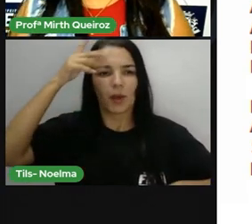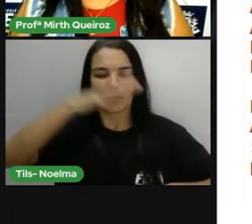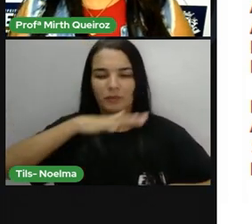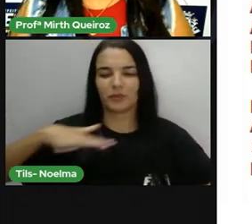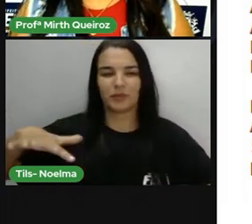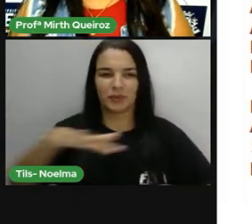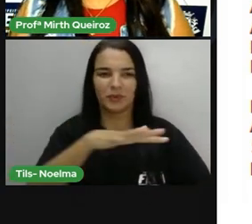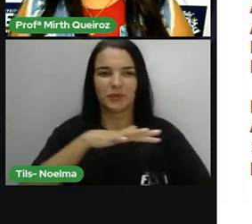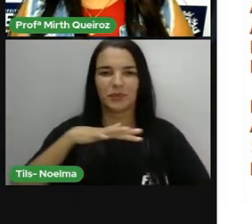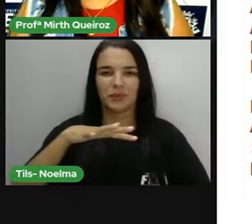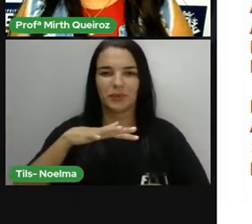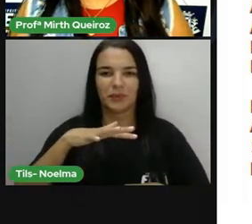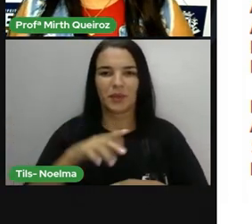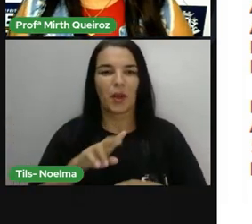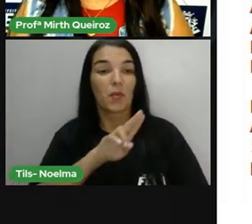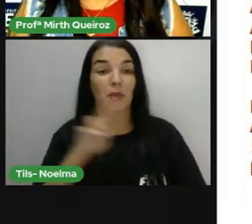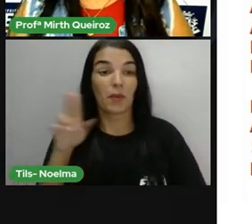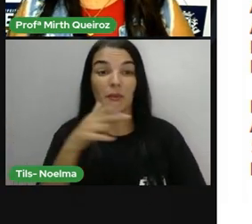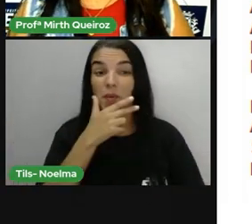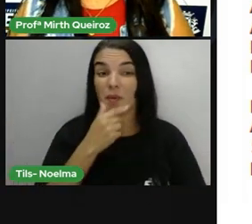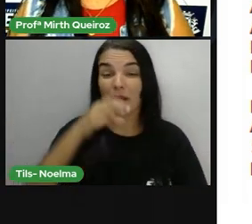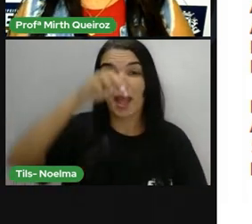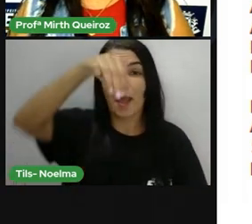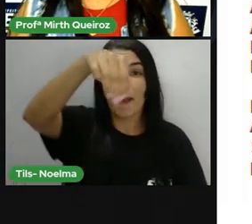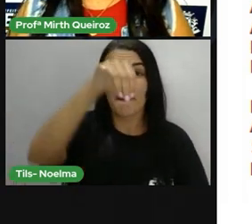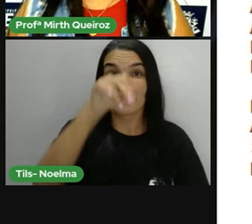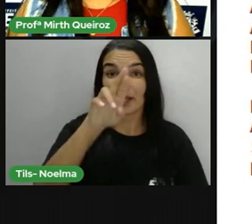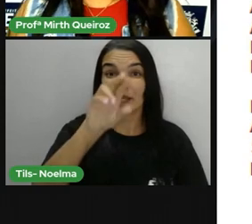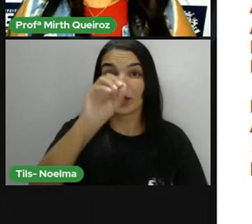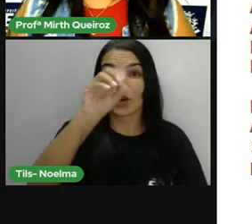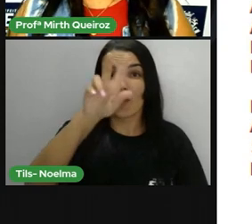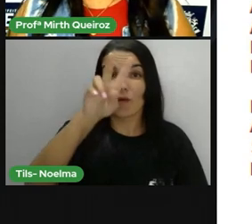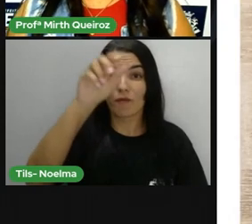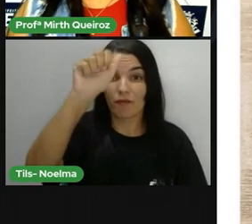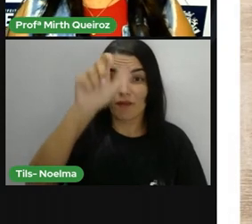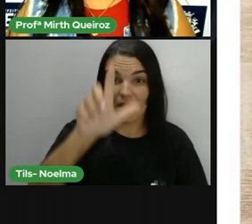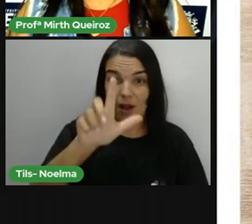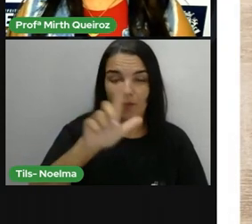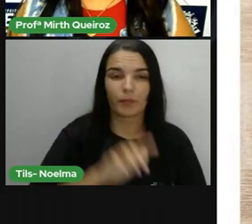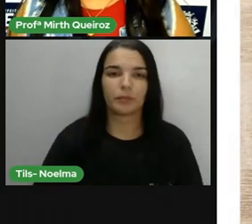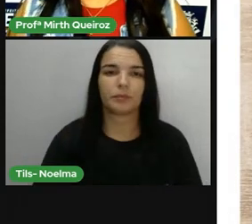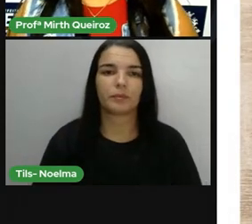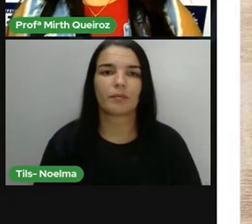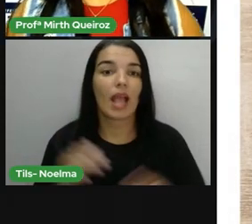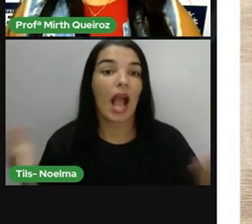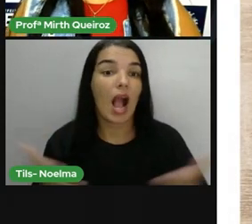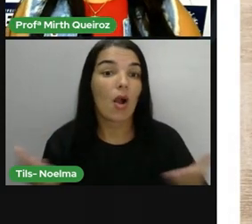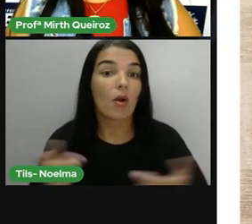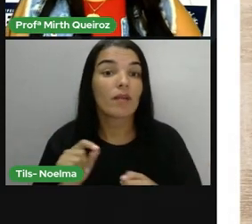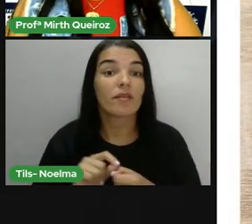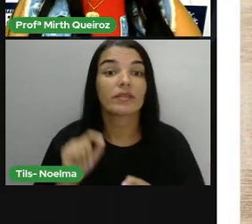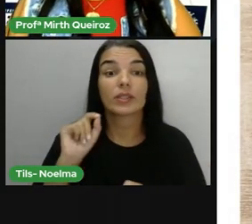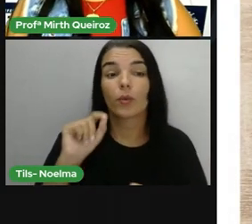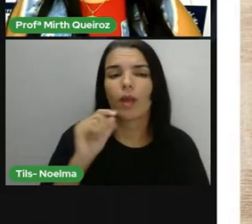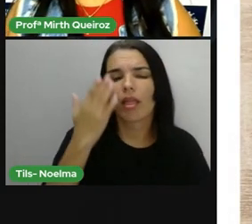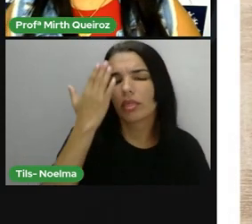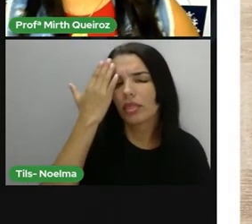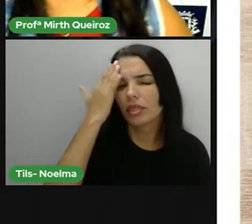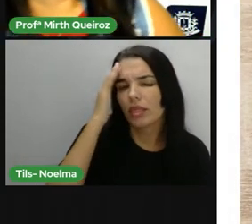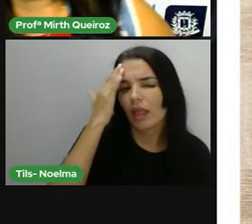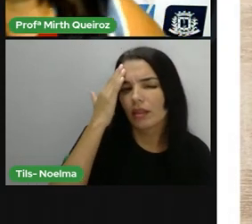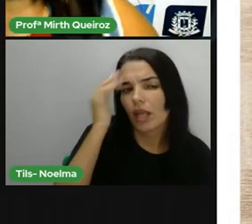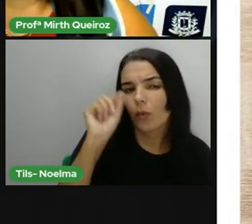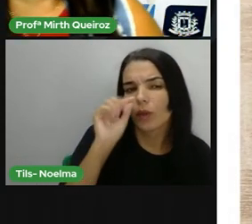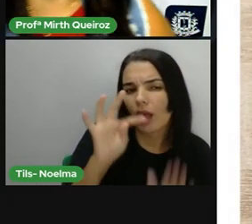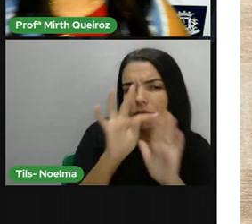nordestinos. Miroval Ribeiro Marx, terra prometida. E o que nós vamos fazer? Nós vamos entender a partir